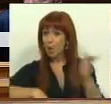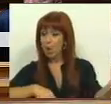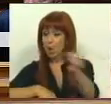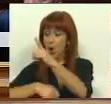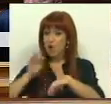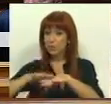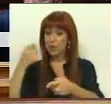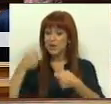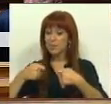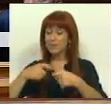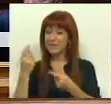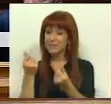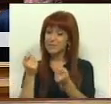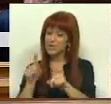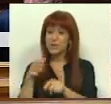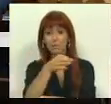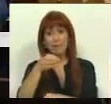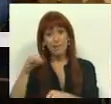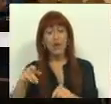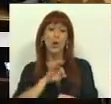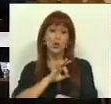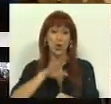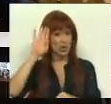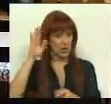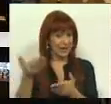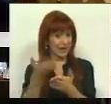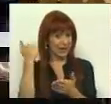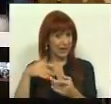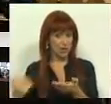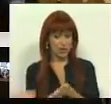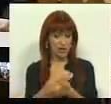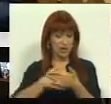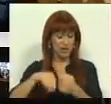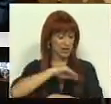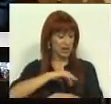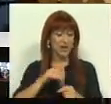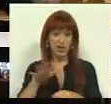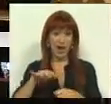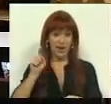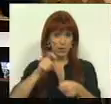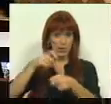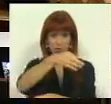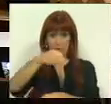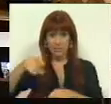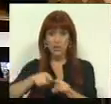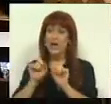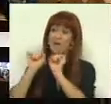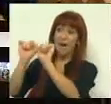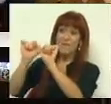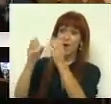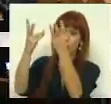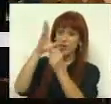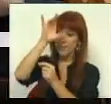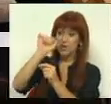em função dos encargos líquidos das PPPs. Como os senhores também retiraram receitas do âmbito das parcerias, está no vosso